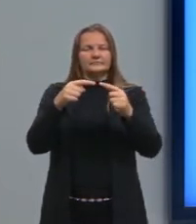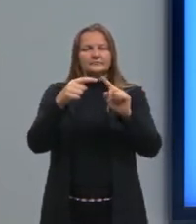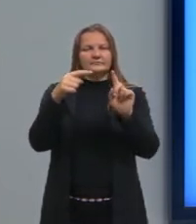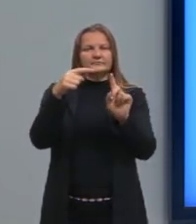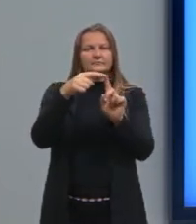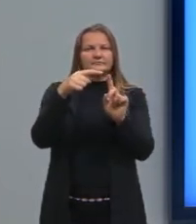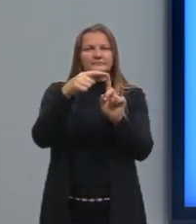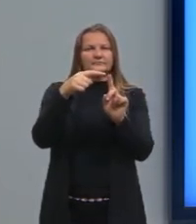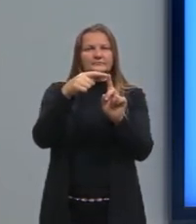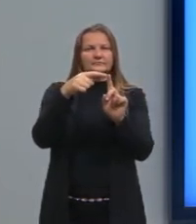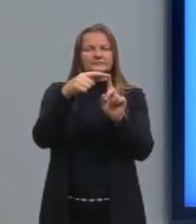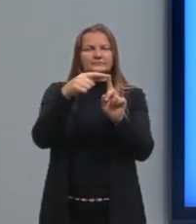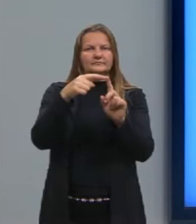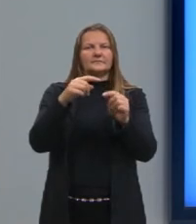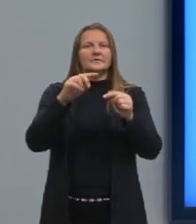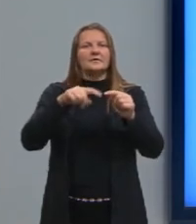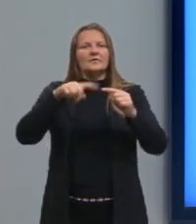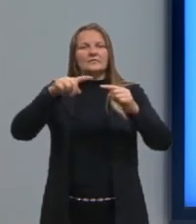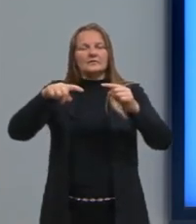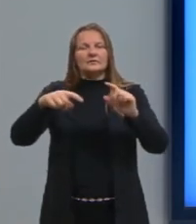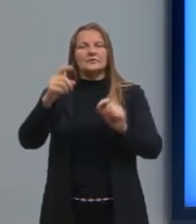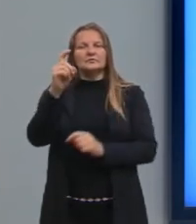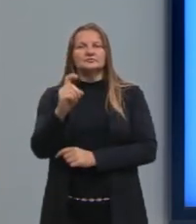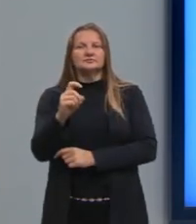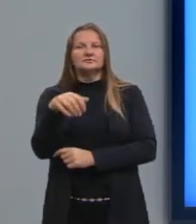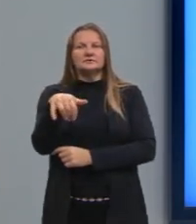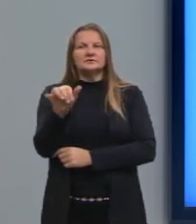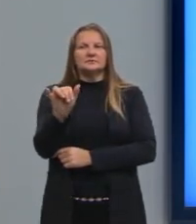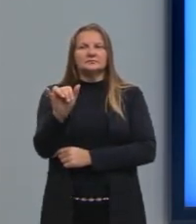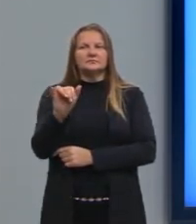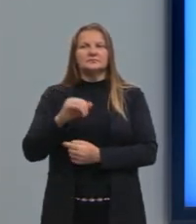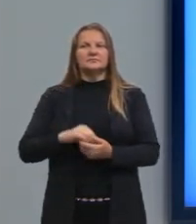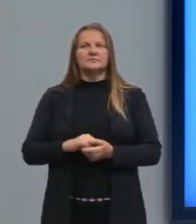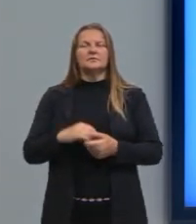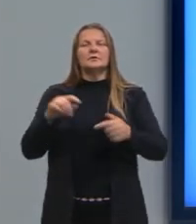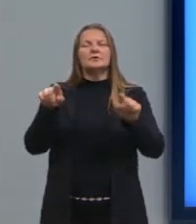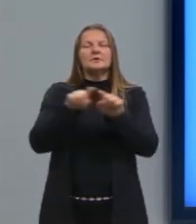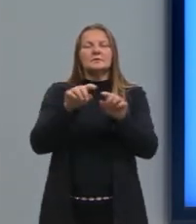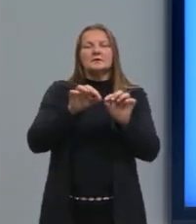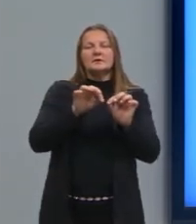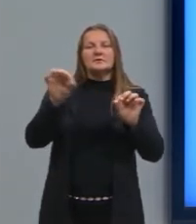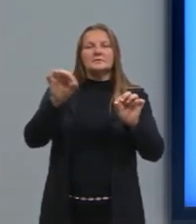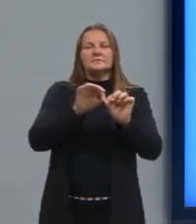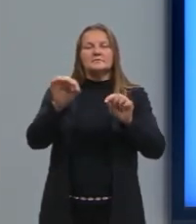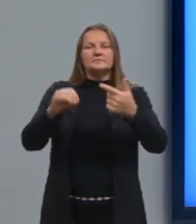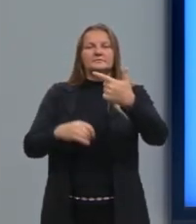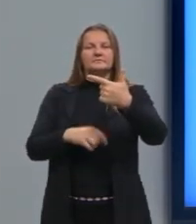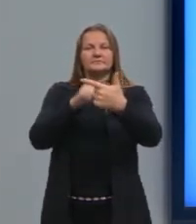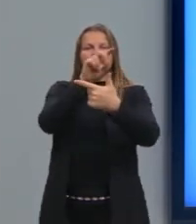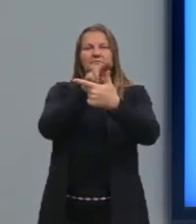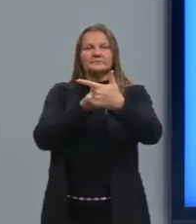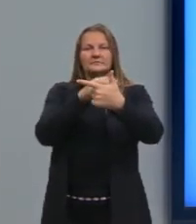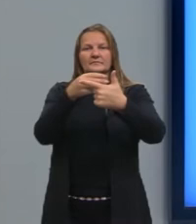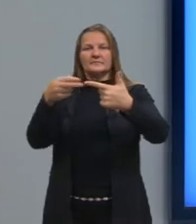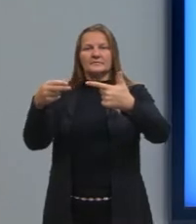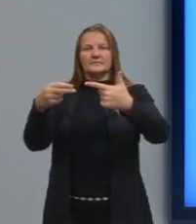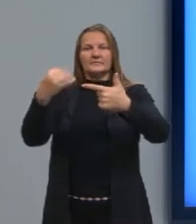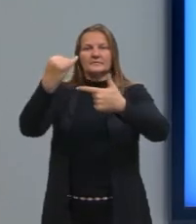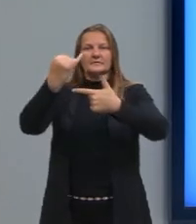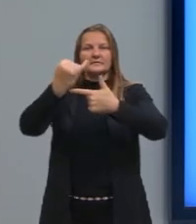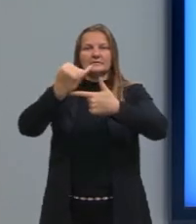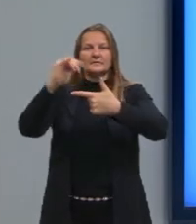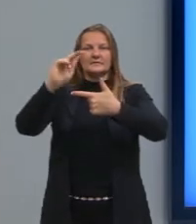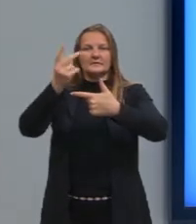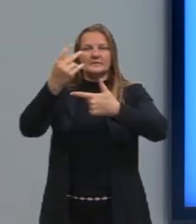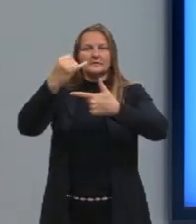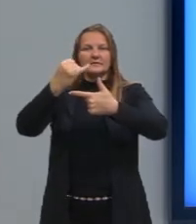justamente as variações de X e de Y, e a distância entre os dois pontinhos A e B seria